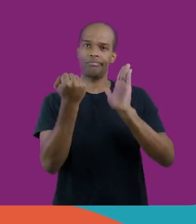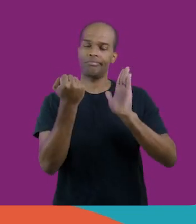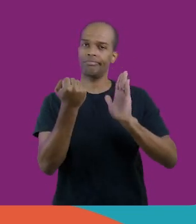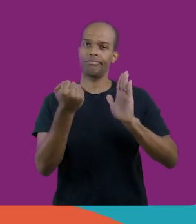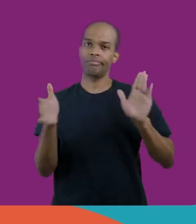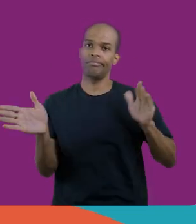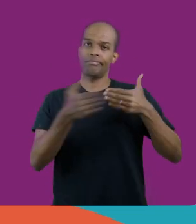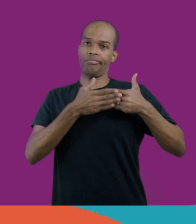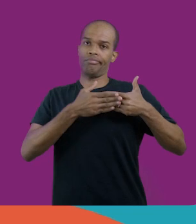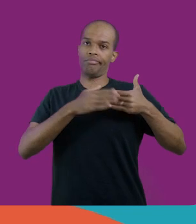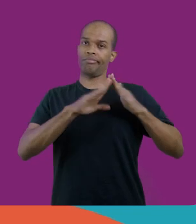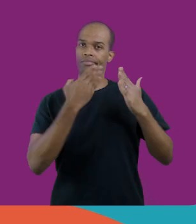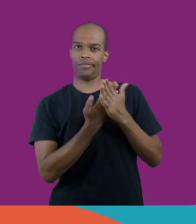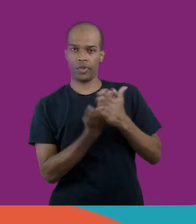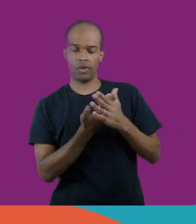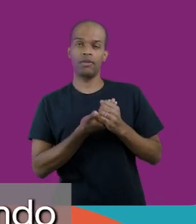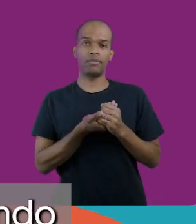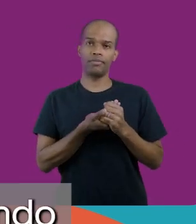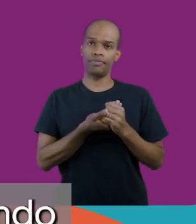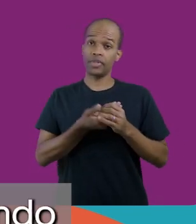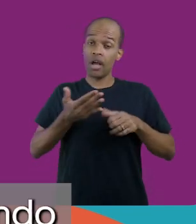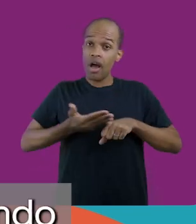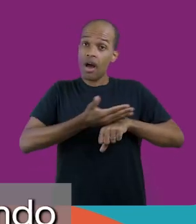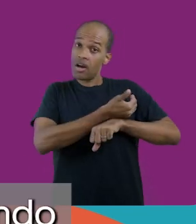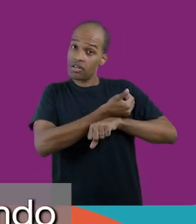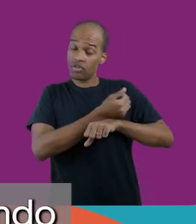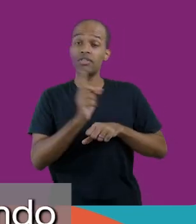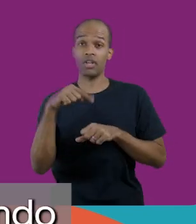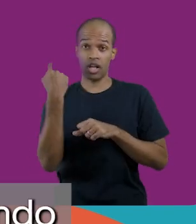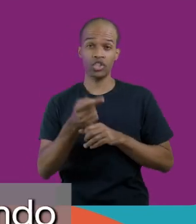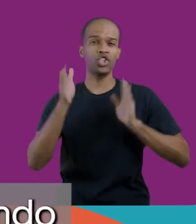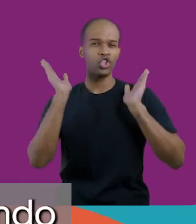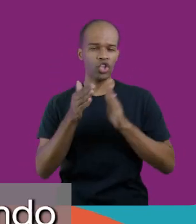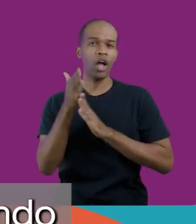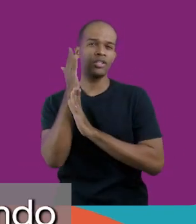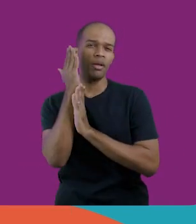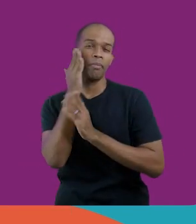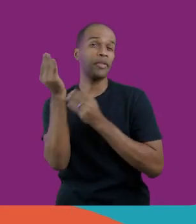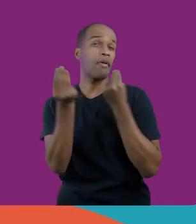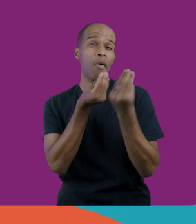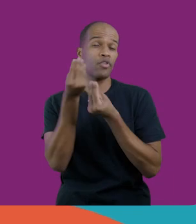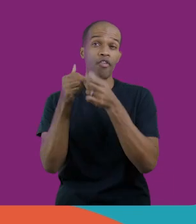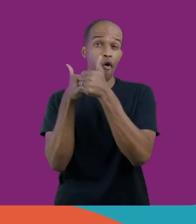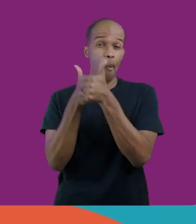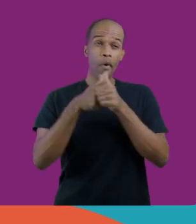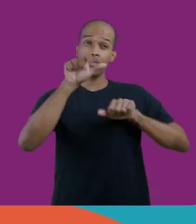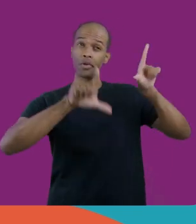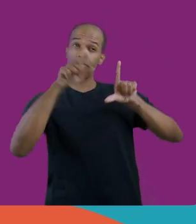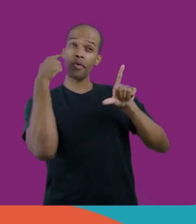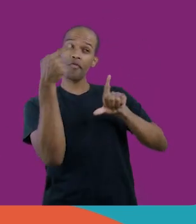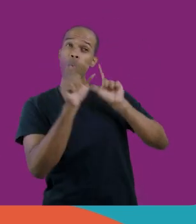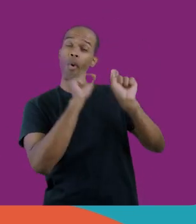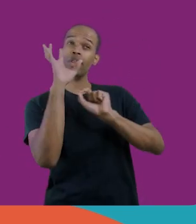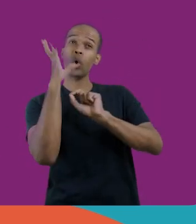suspensão de todas as atividades. E antes disso, como a gente já estava prevendo, acompanhando as notícias e